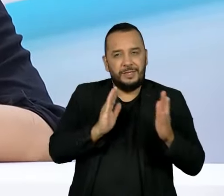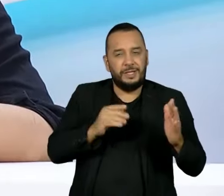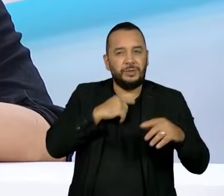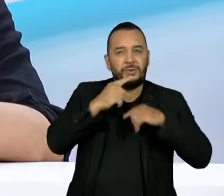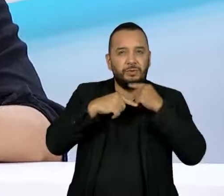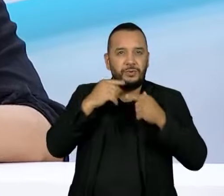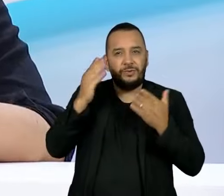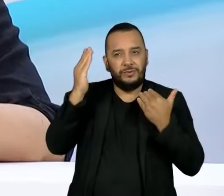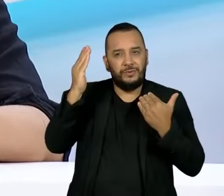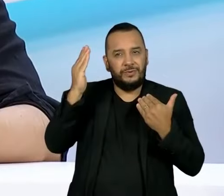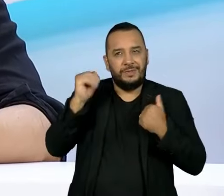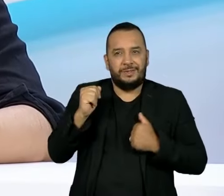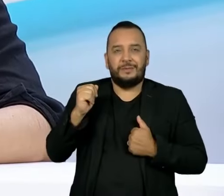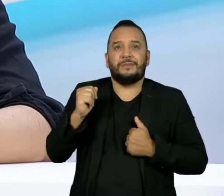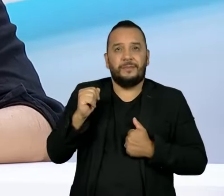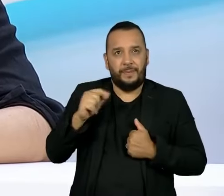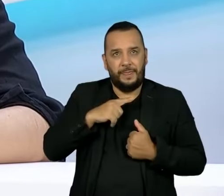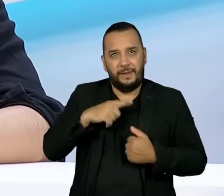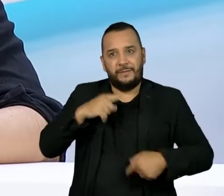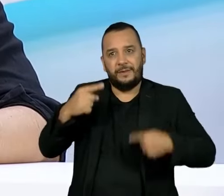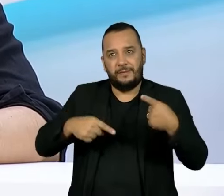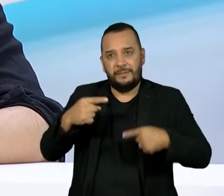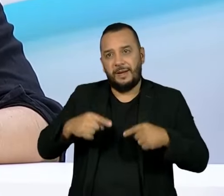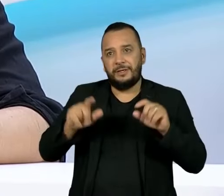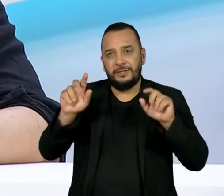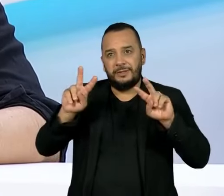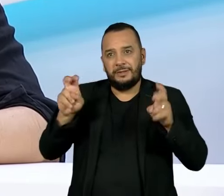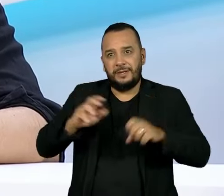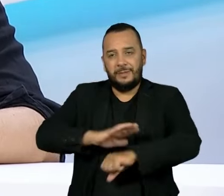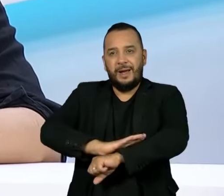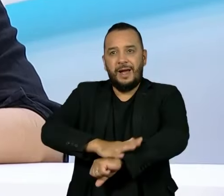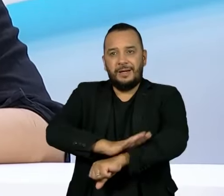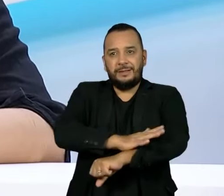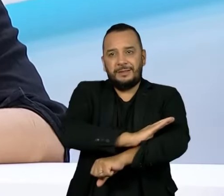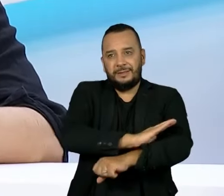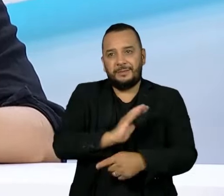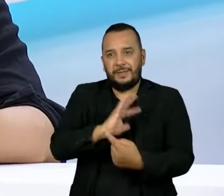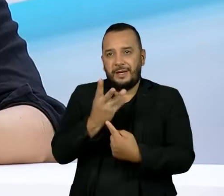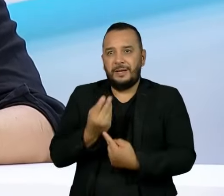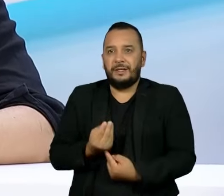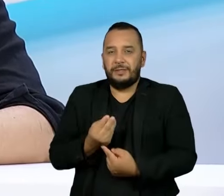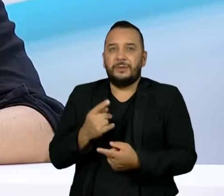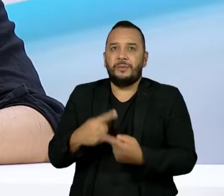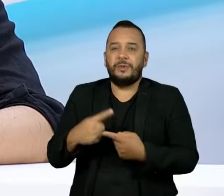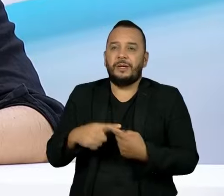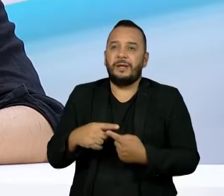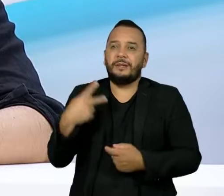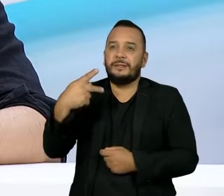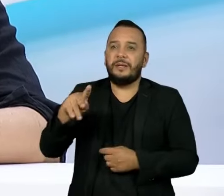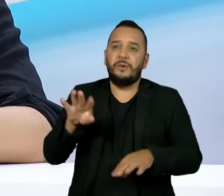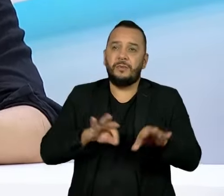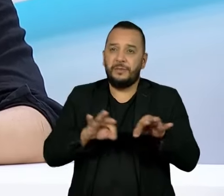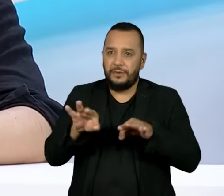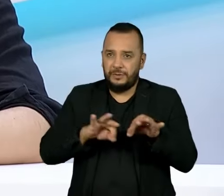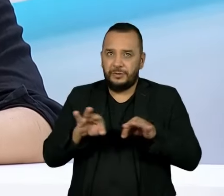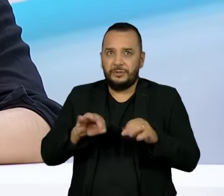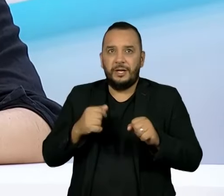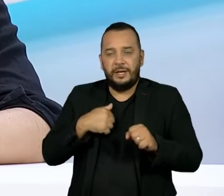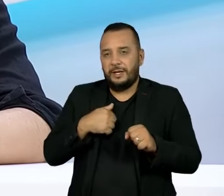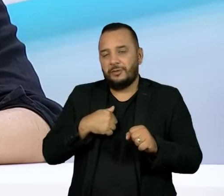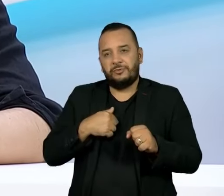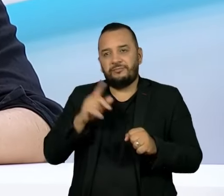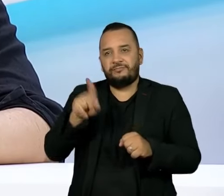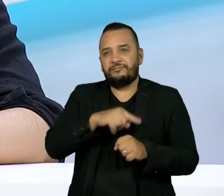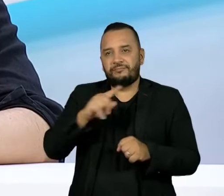enfim, surgiu um grande debate sobre racismo no mundo da arte e por que seu projeto teria sido preterido em relação